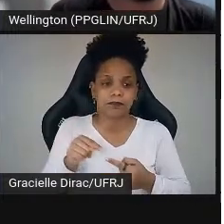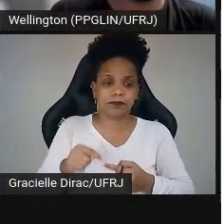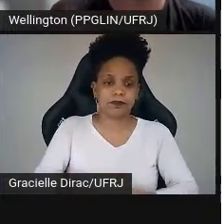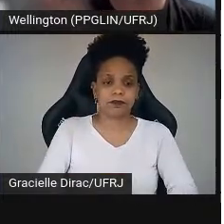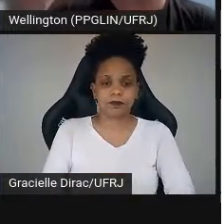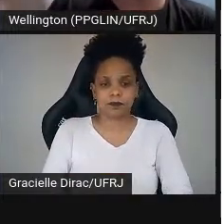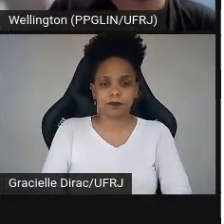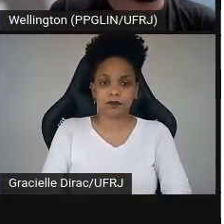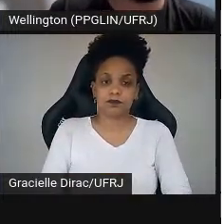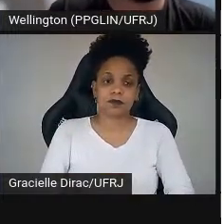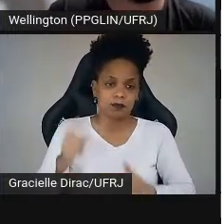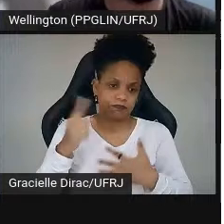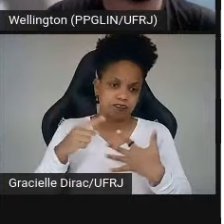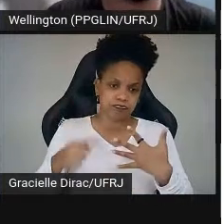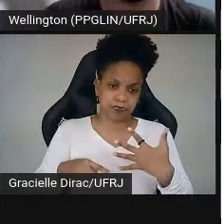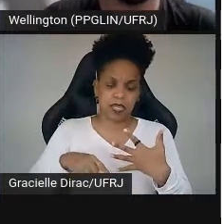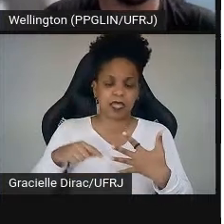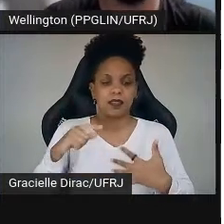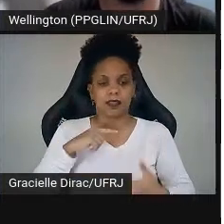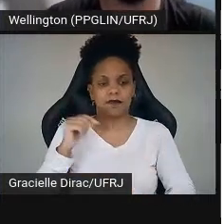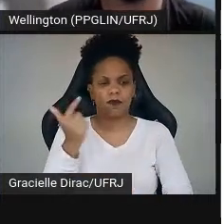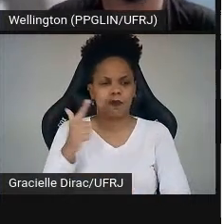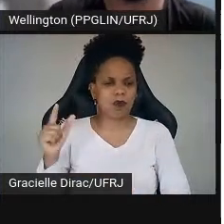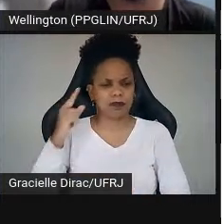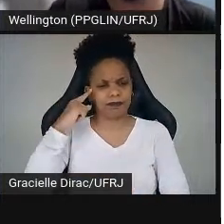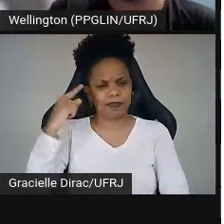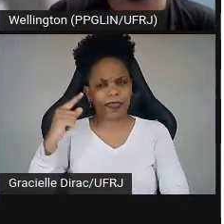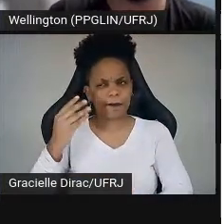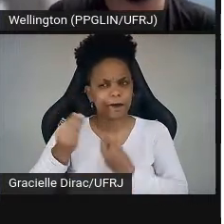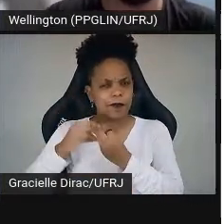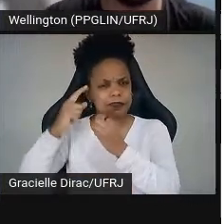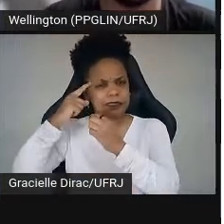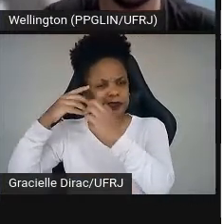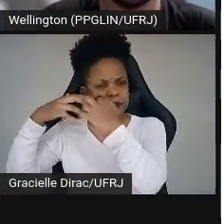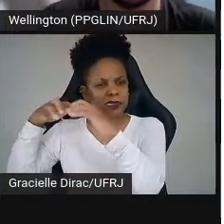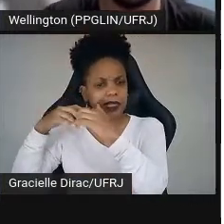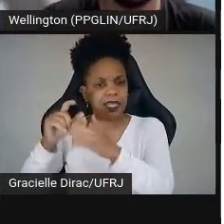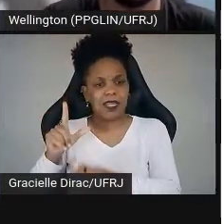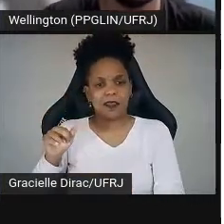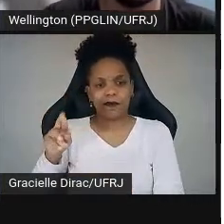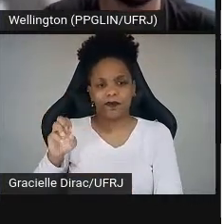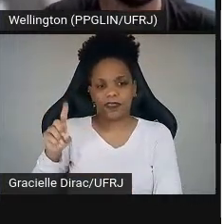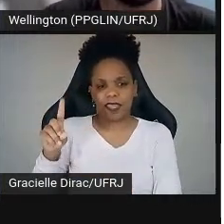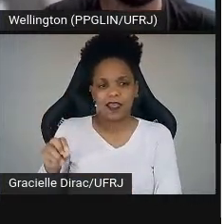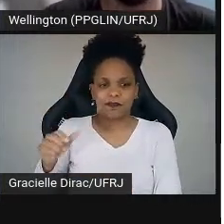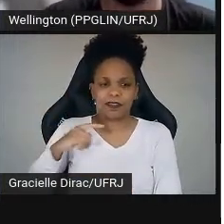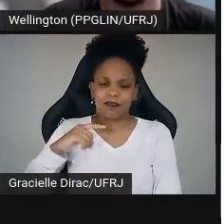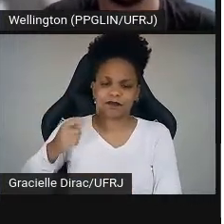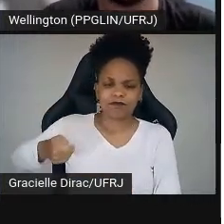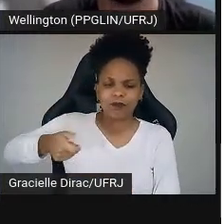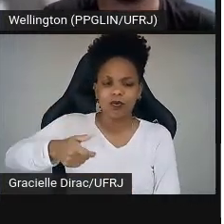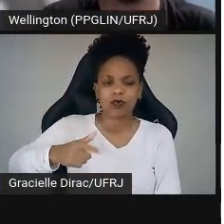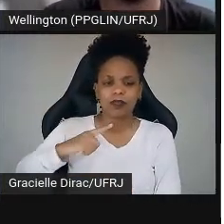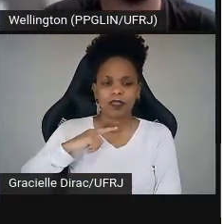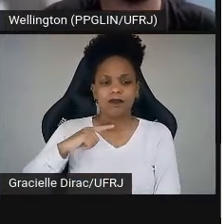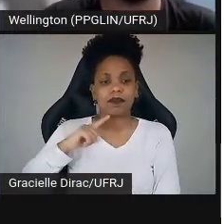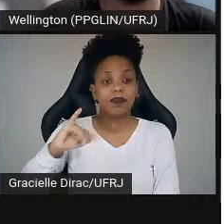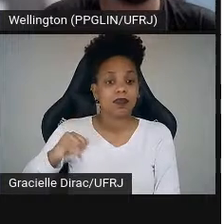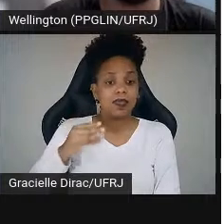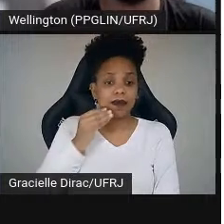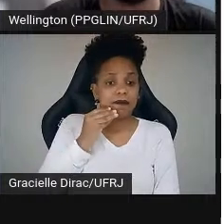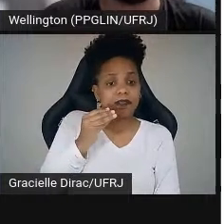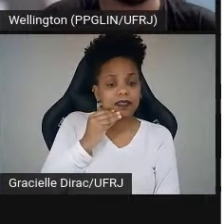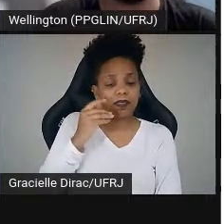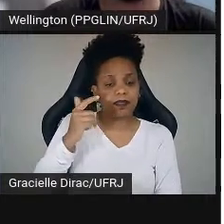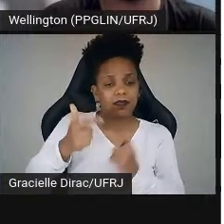gente tem por enquanto. Ainda estamos trabalhando com outras ideias. O Leonardo deu um spoilerzinho agora há pouco da oportunidade de apresentação de